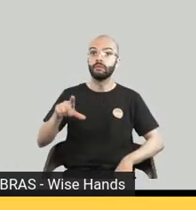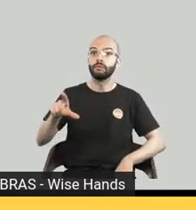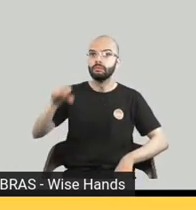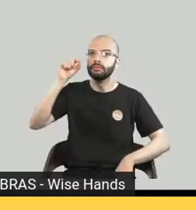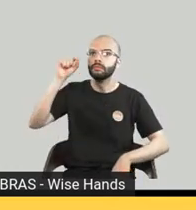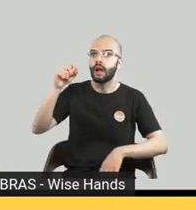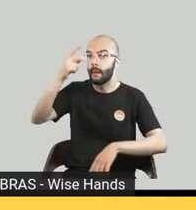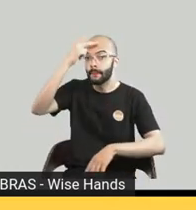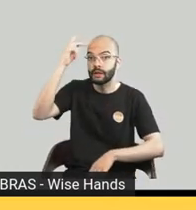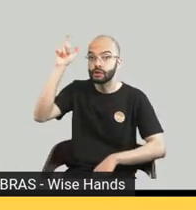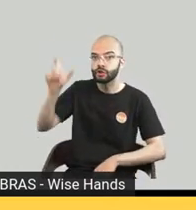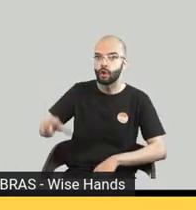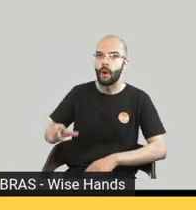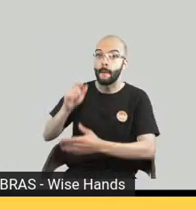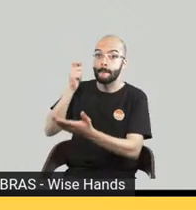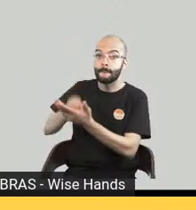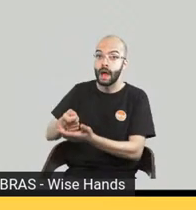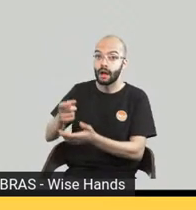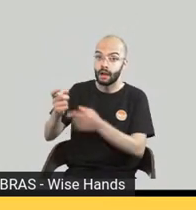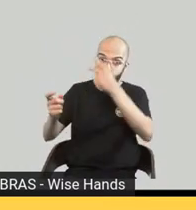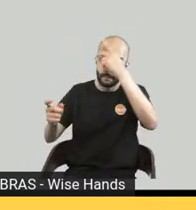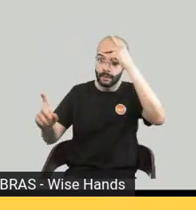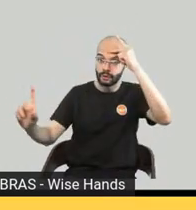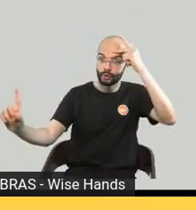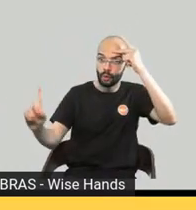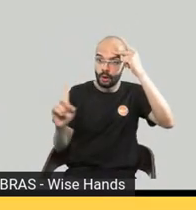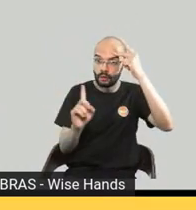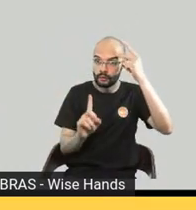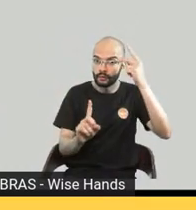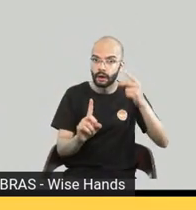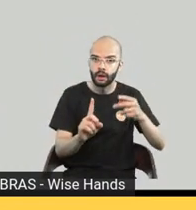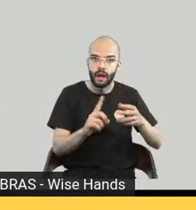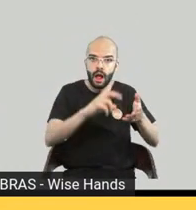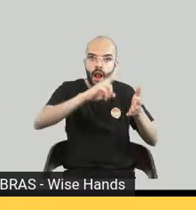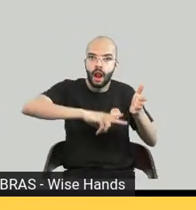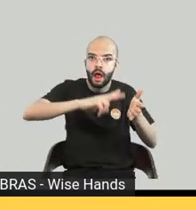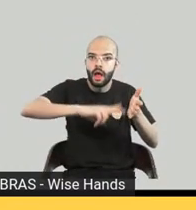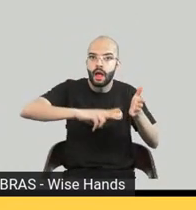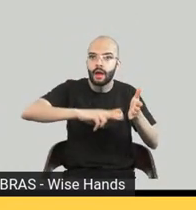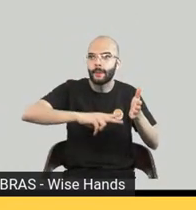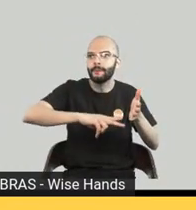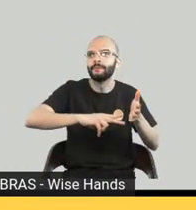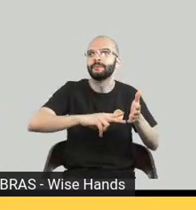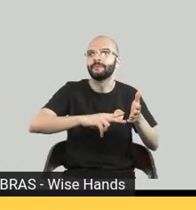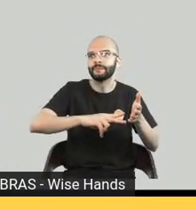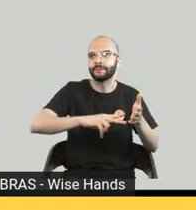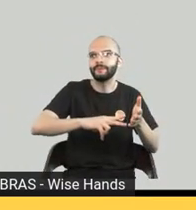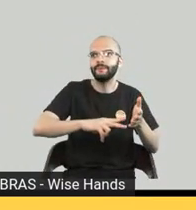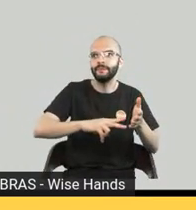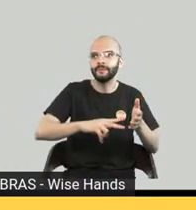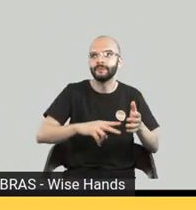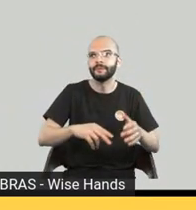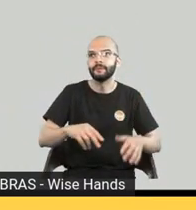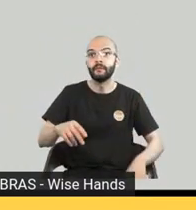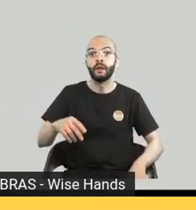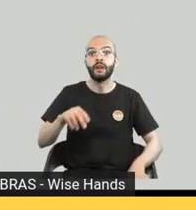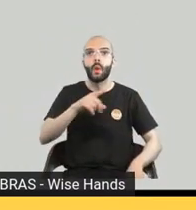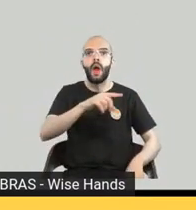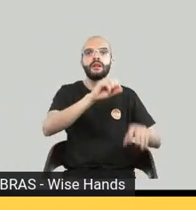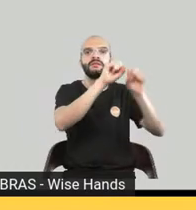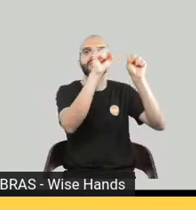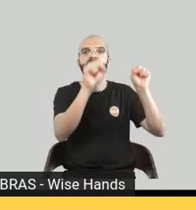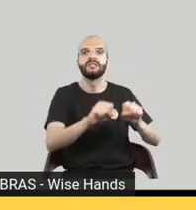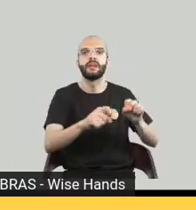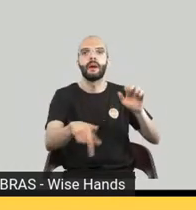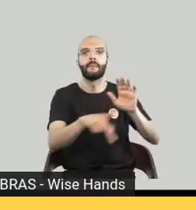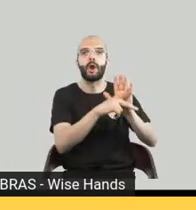história para mim eu não quero eu não quero que o intérprete de uma de uma história seja uma inteligência artificial